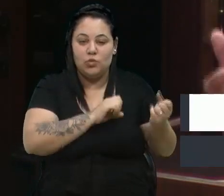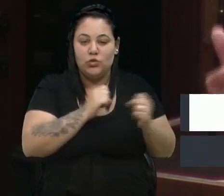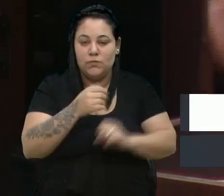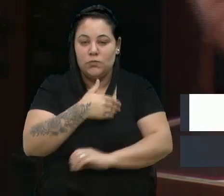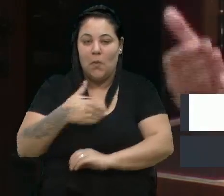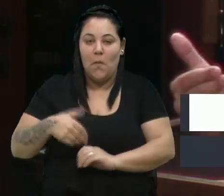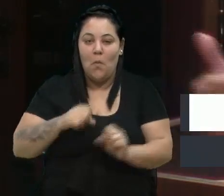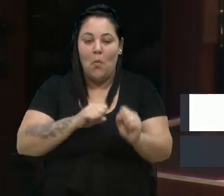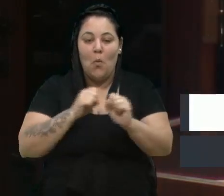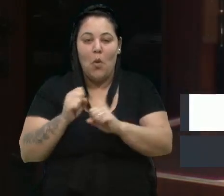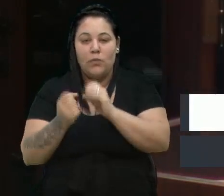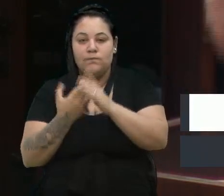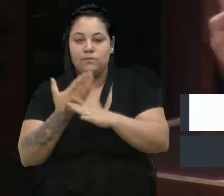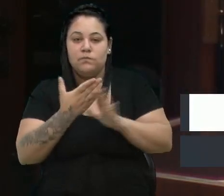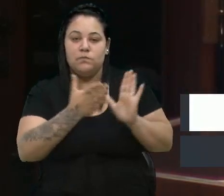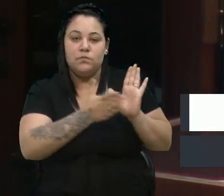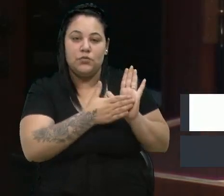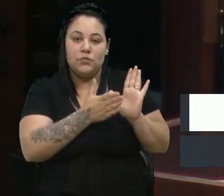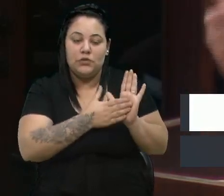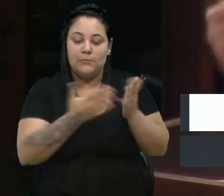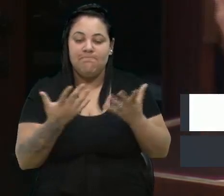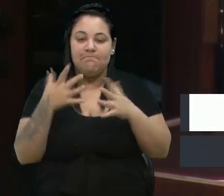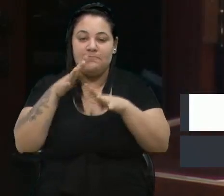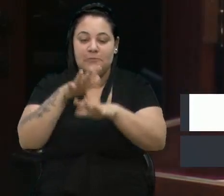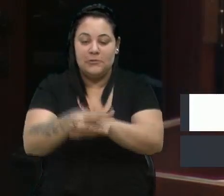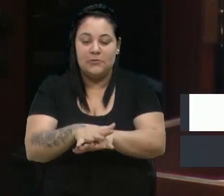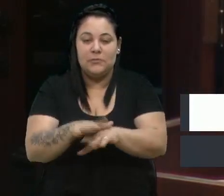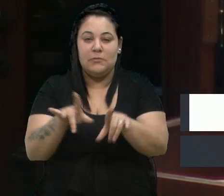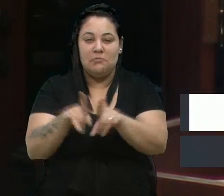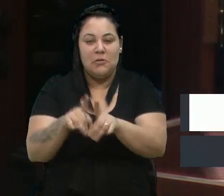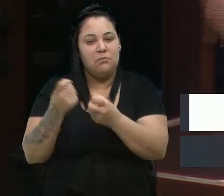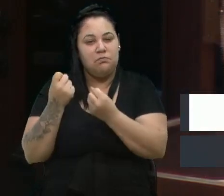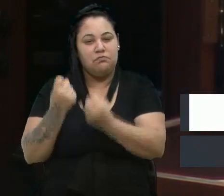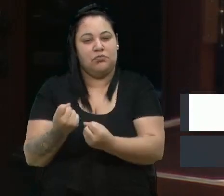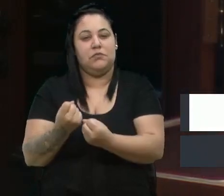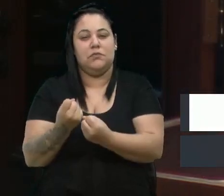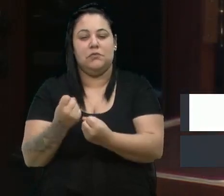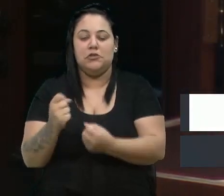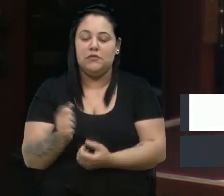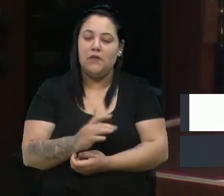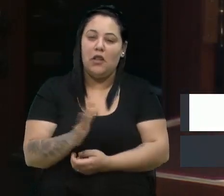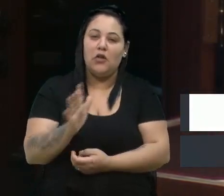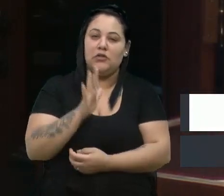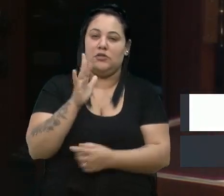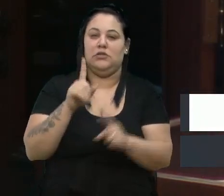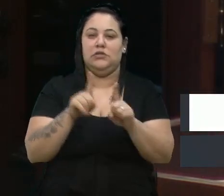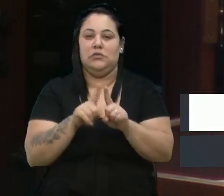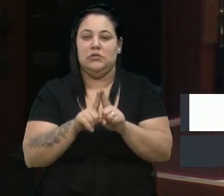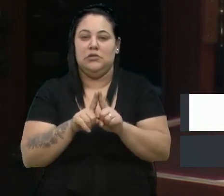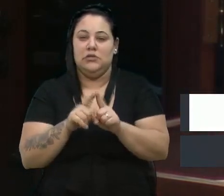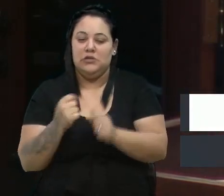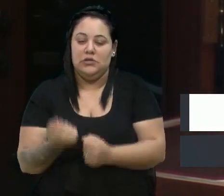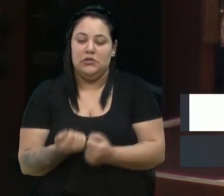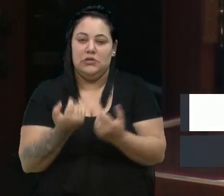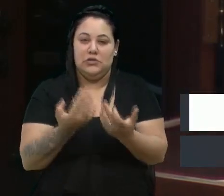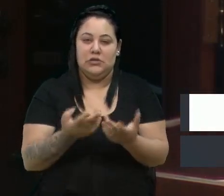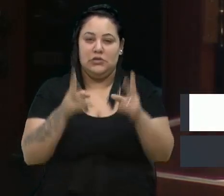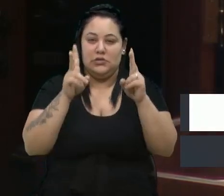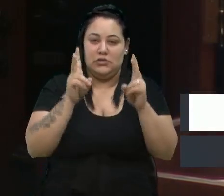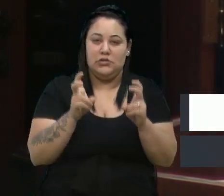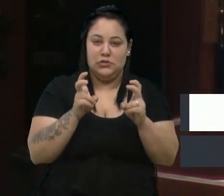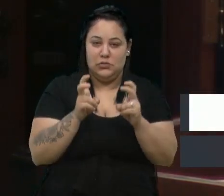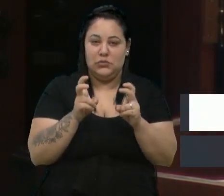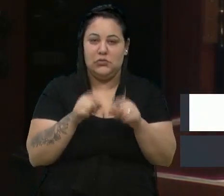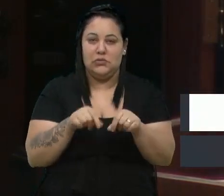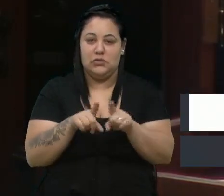propor políticas de inclusão, de afirmação, que valorizem e que tragam esse tema para o bojo